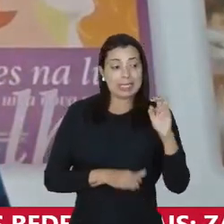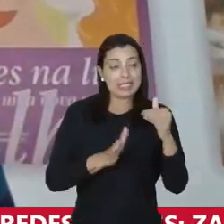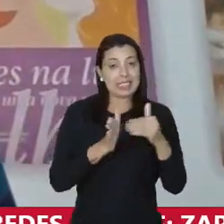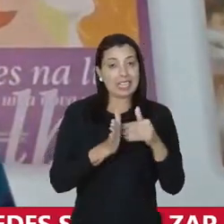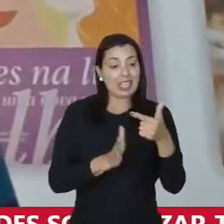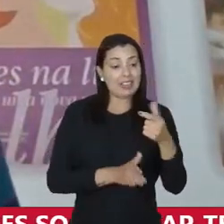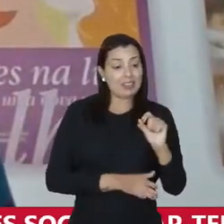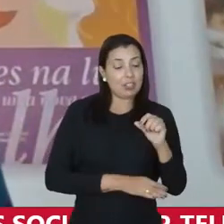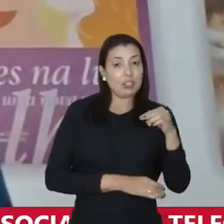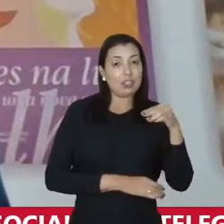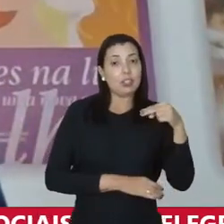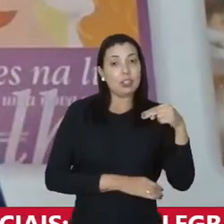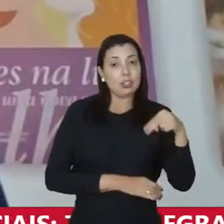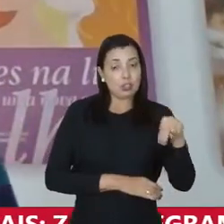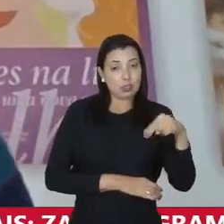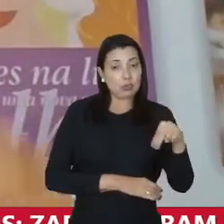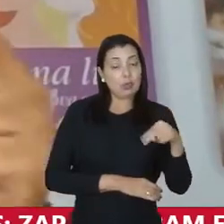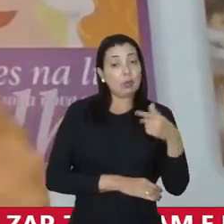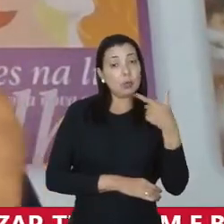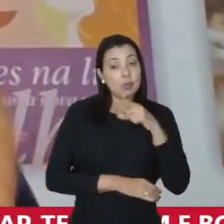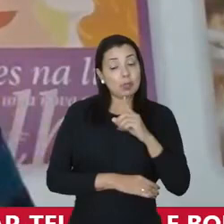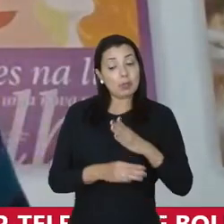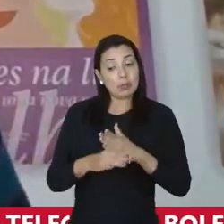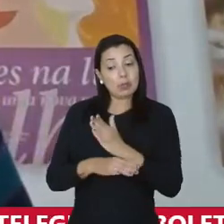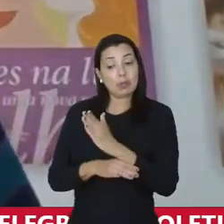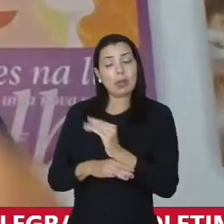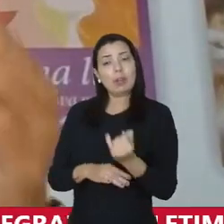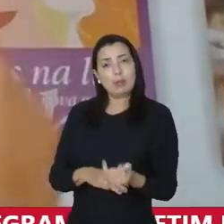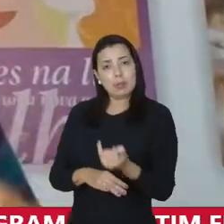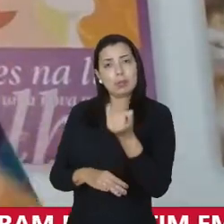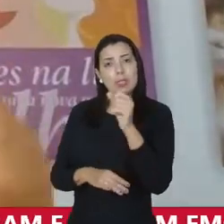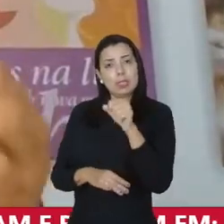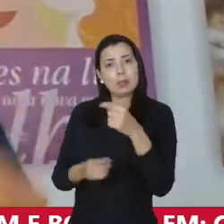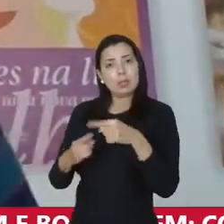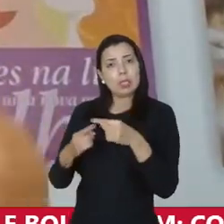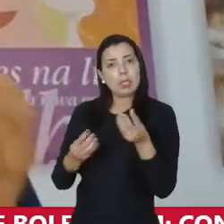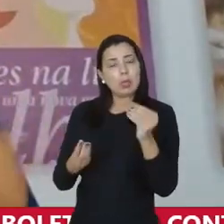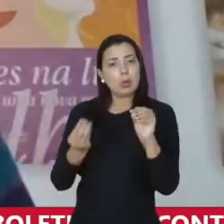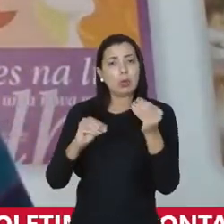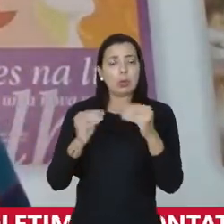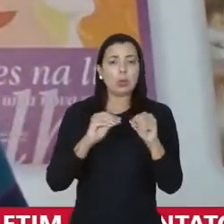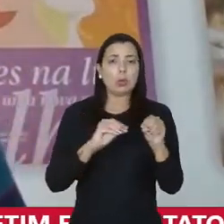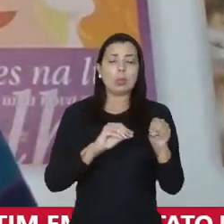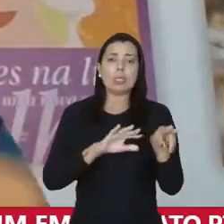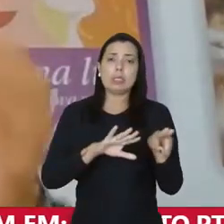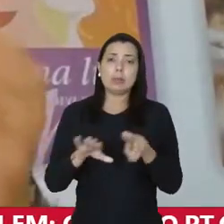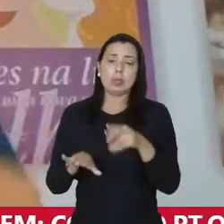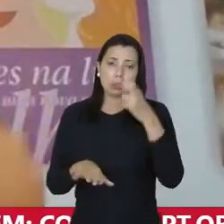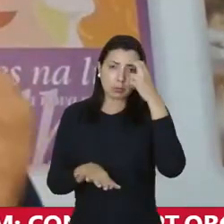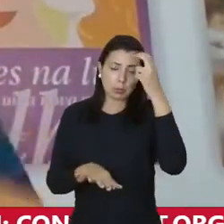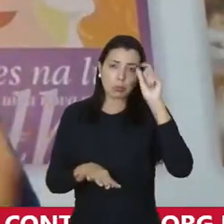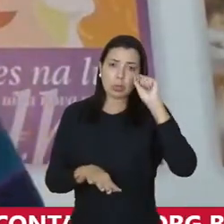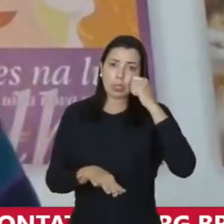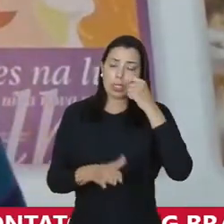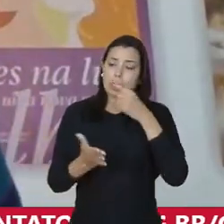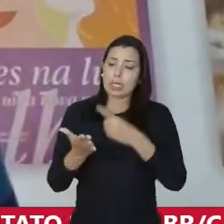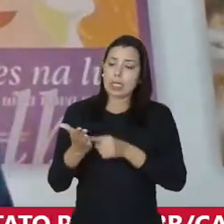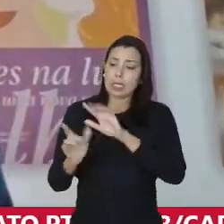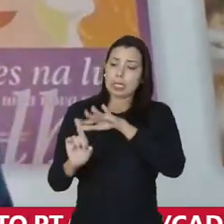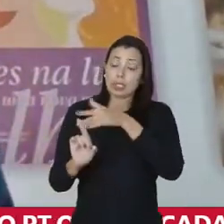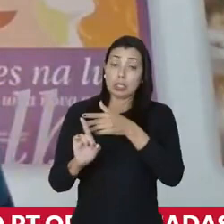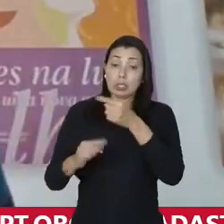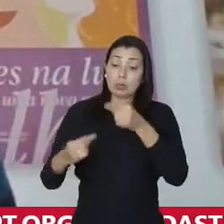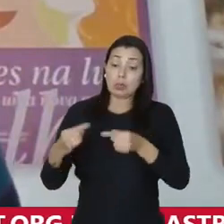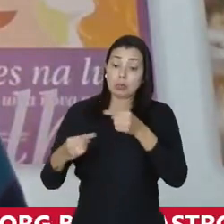novembro, e a gente conseguiu aprovar. Foi muito importante, porque quando a gente colocou a Semana da Cultura Negra na agenda política e